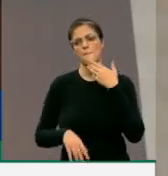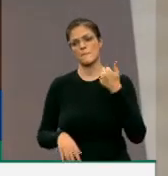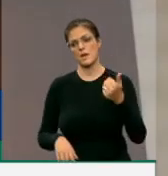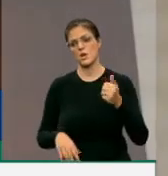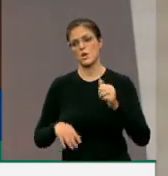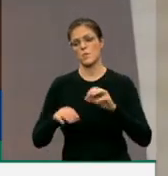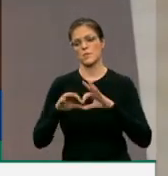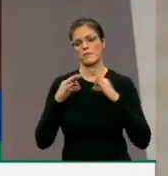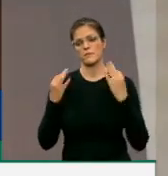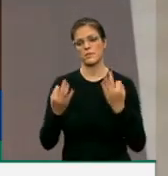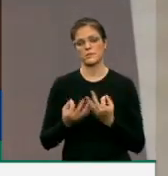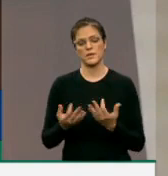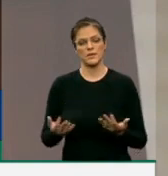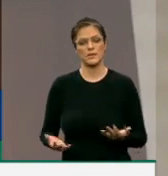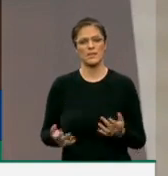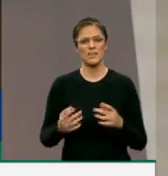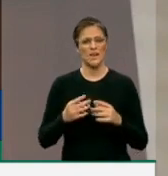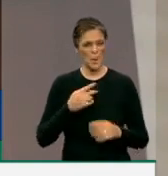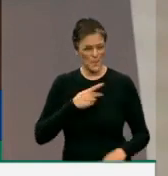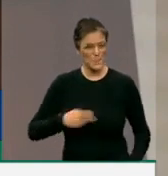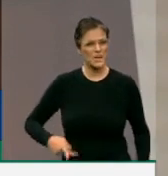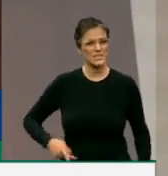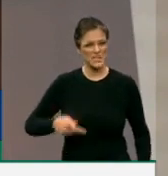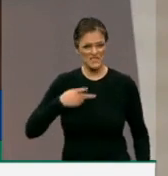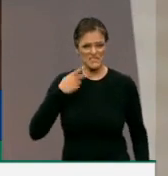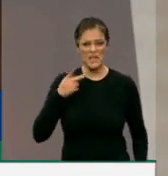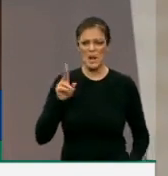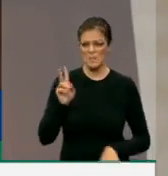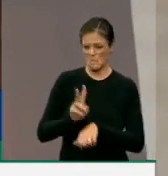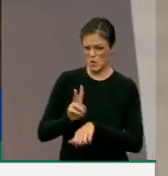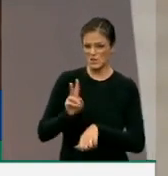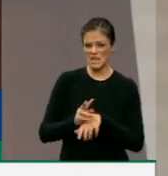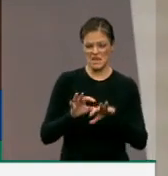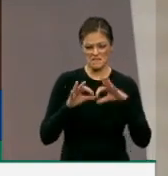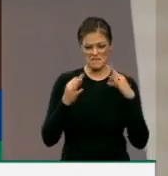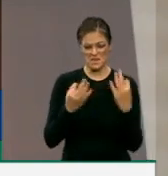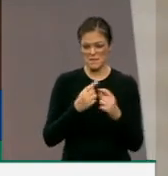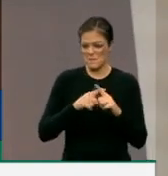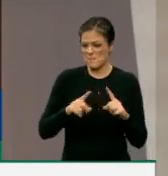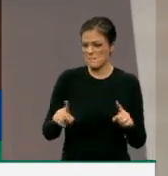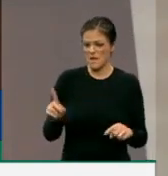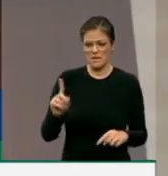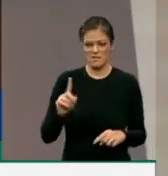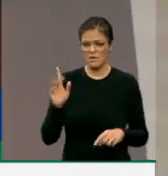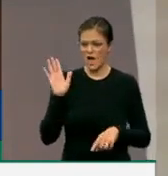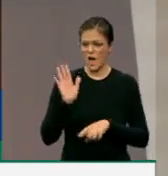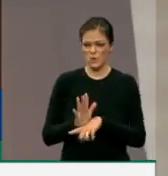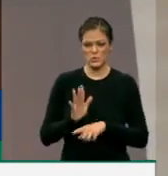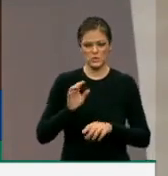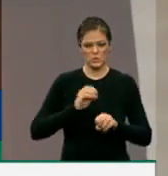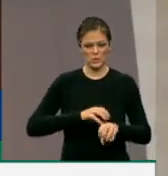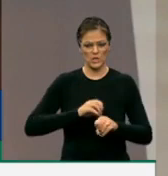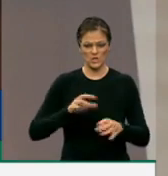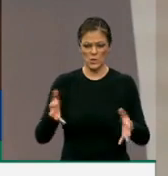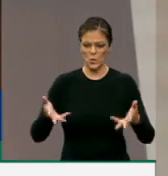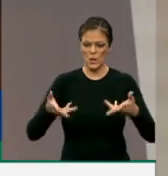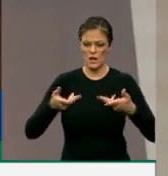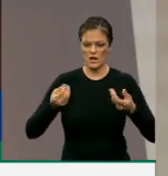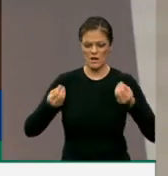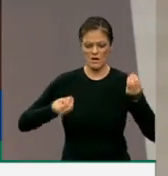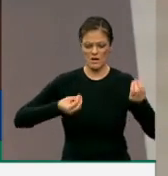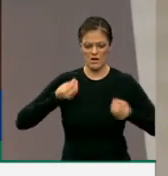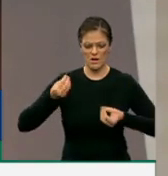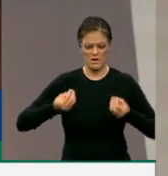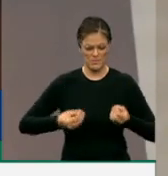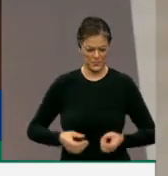fala que protege a família, mas impede que essa família tenha educação de qualidade. É isso que está em jogo. Quem protege as